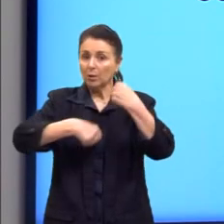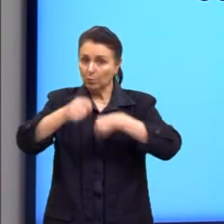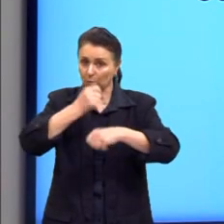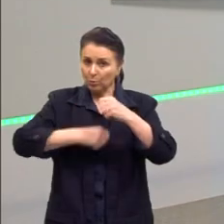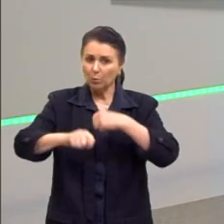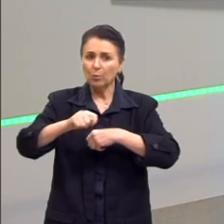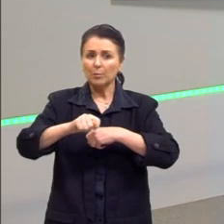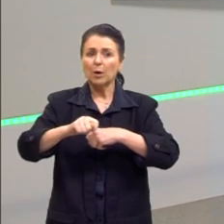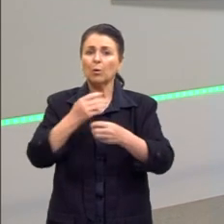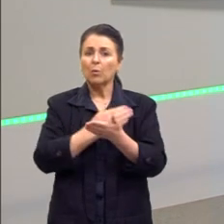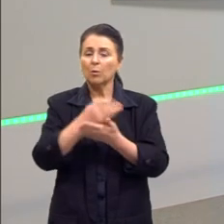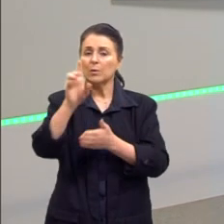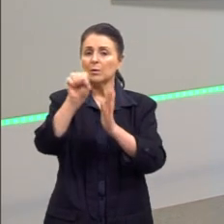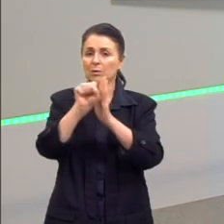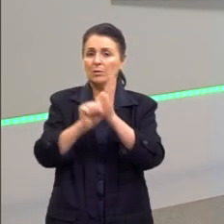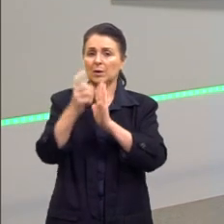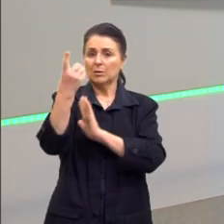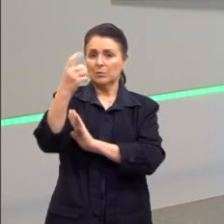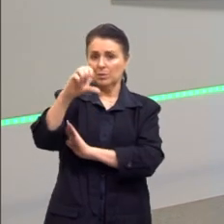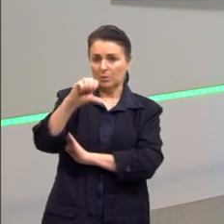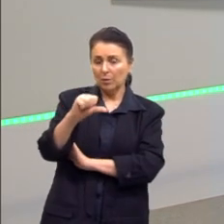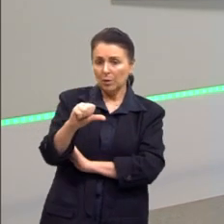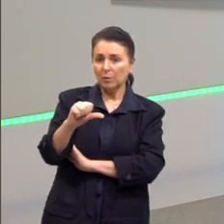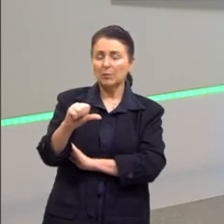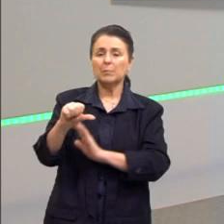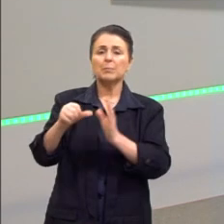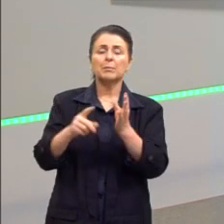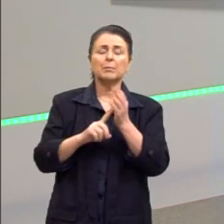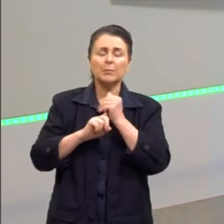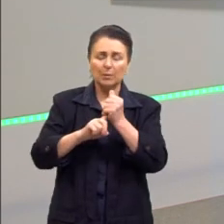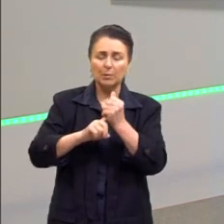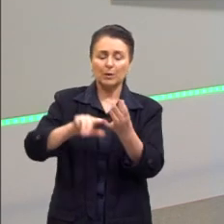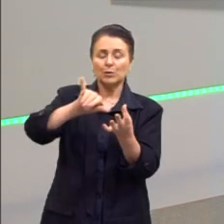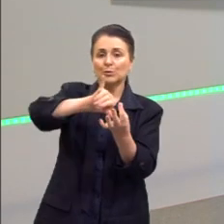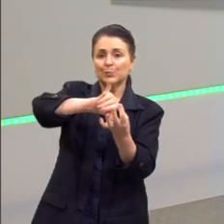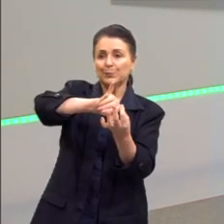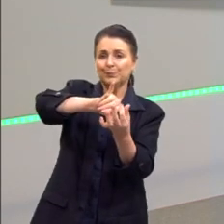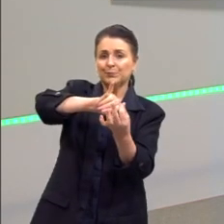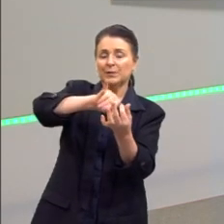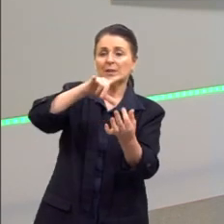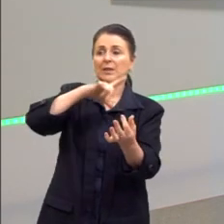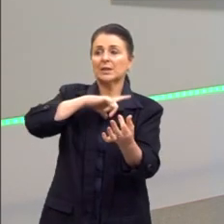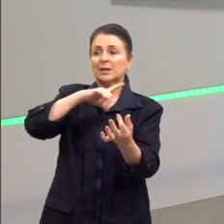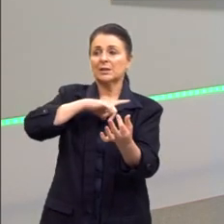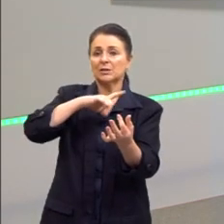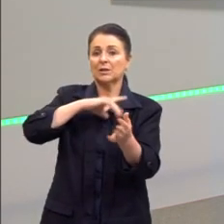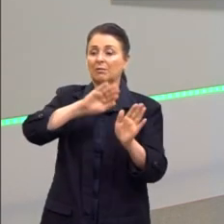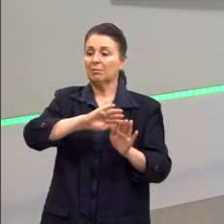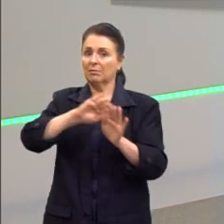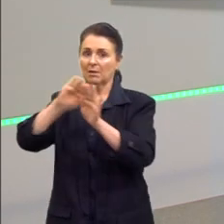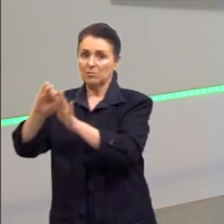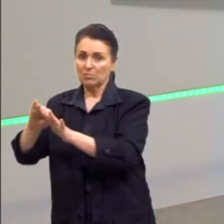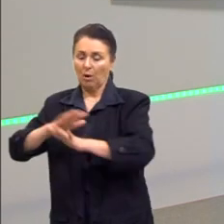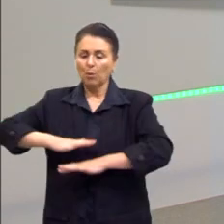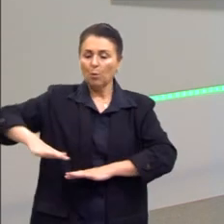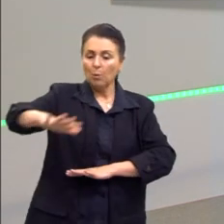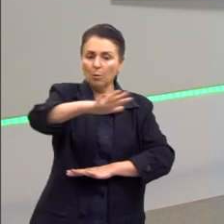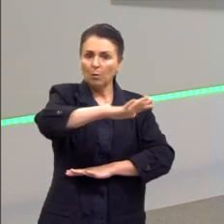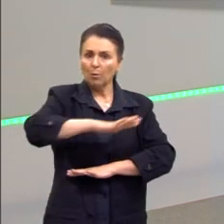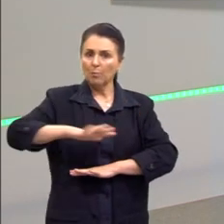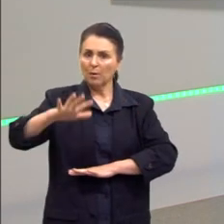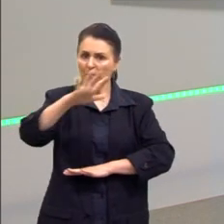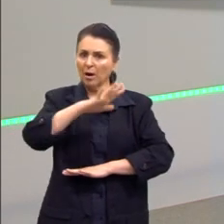nesse primeiro momento do capitalismo. E ela dizia o quê? Que tinha que deixar o mercado se regular